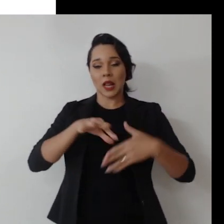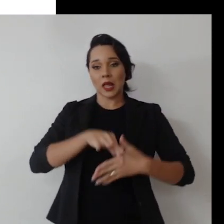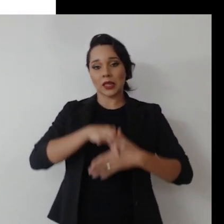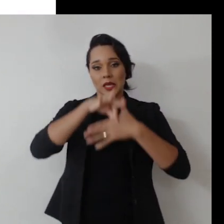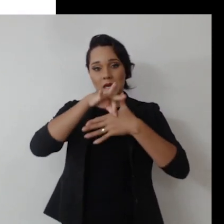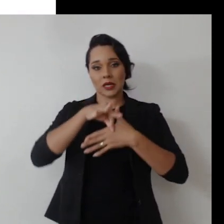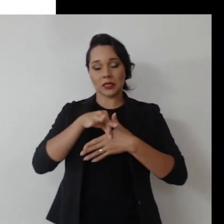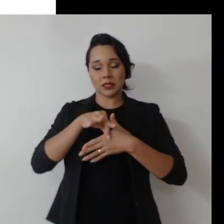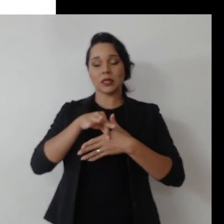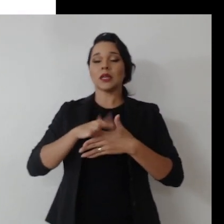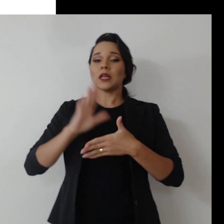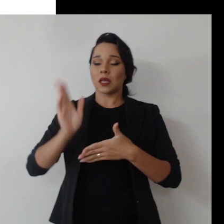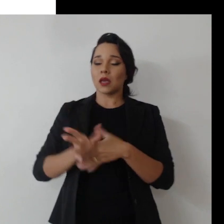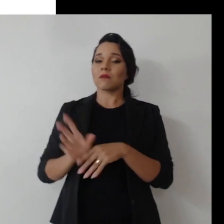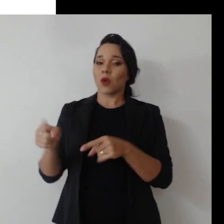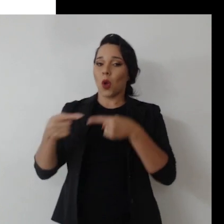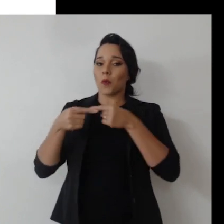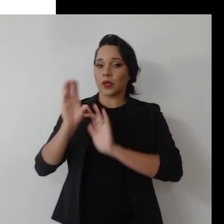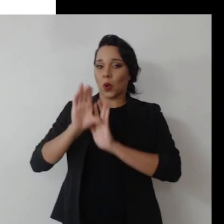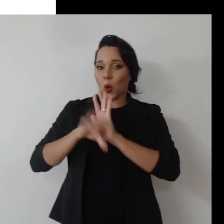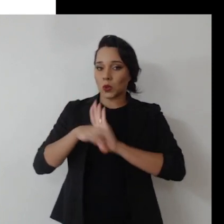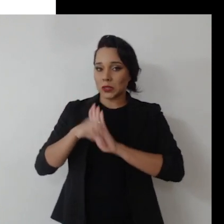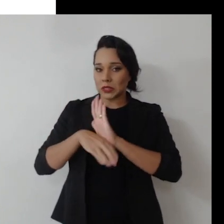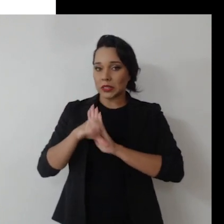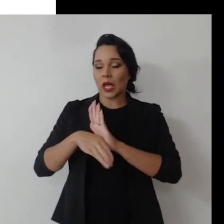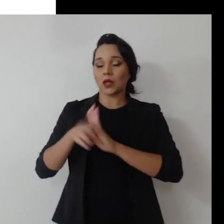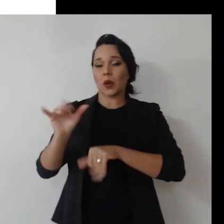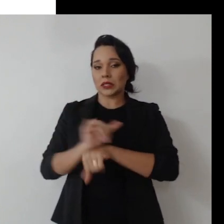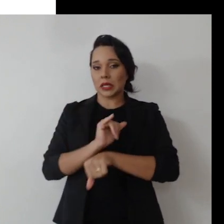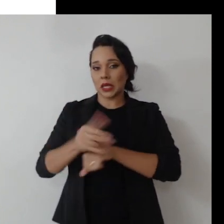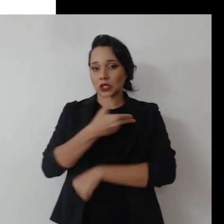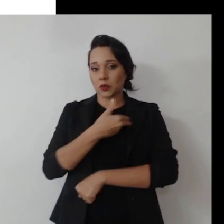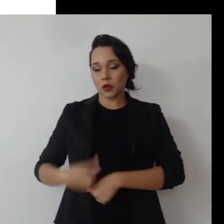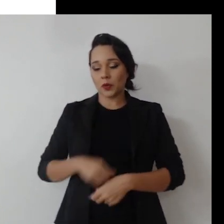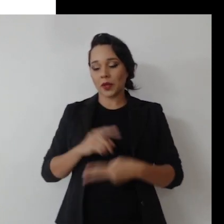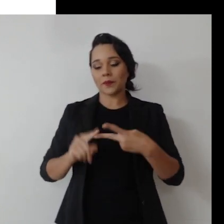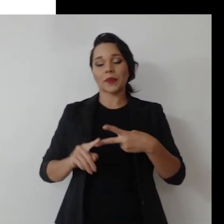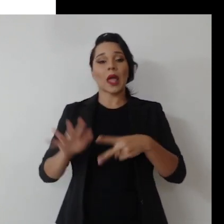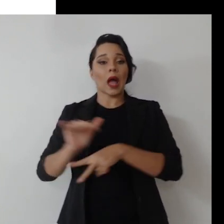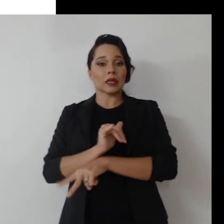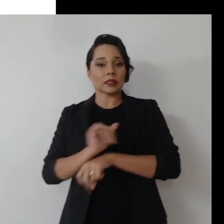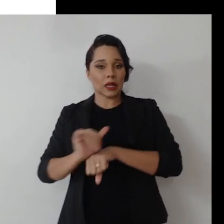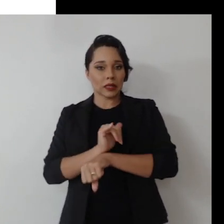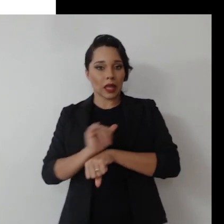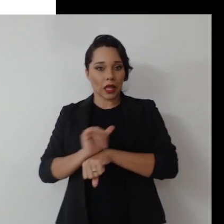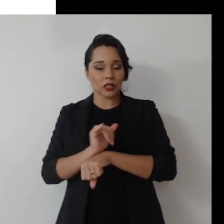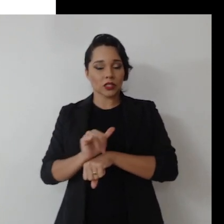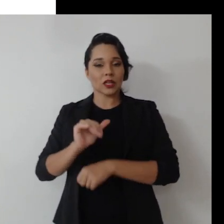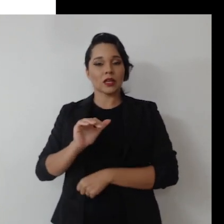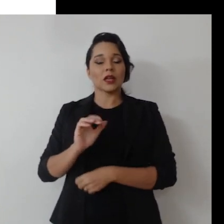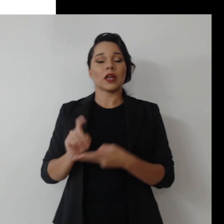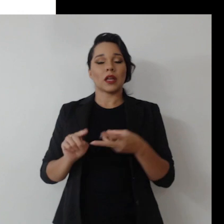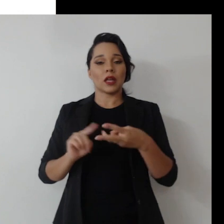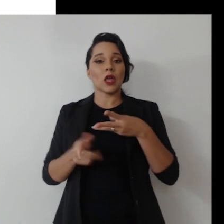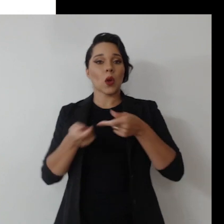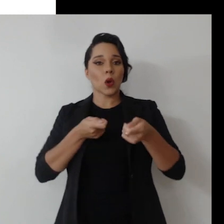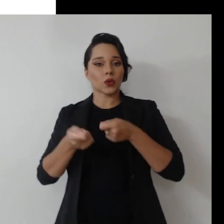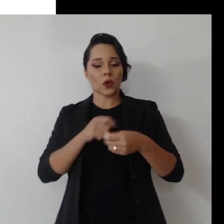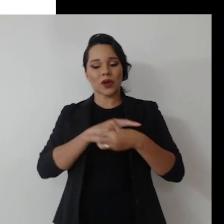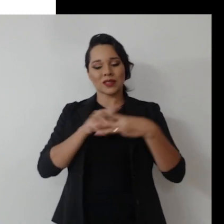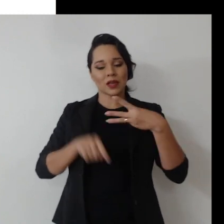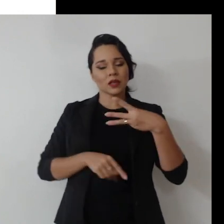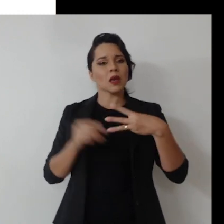liderança, que está totalmente relacionado ao conceito de governança organizacional pública, da estratégia e de controle.